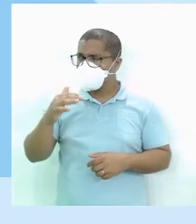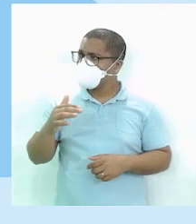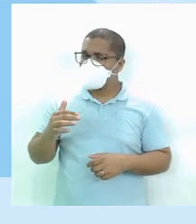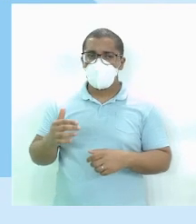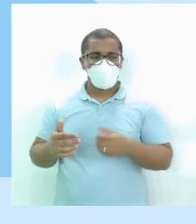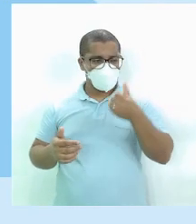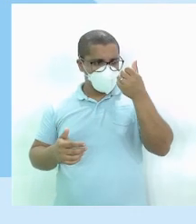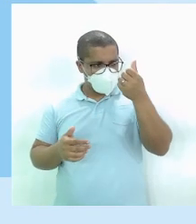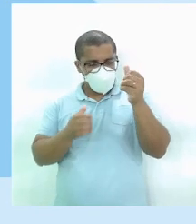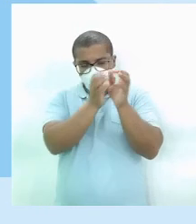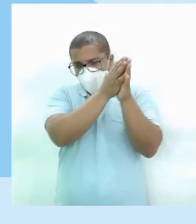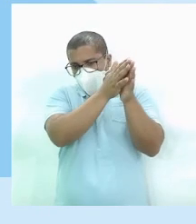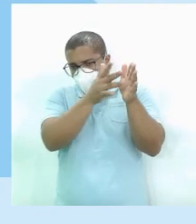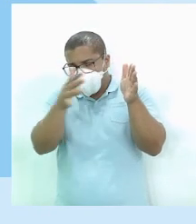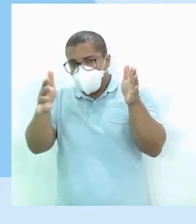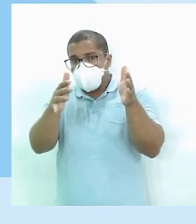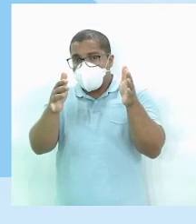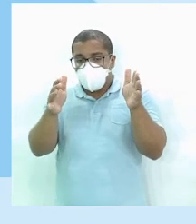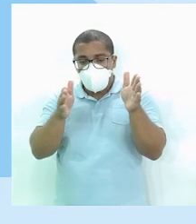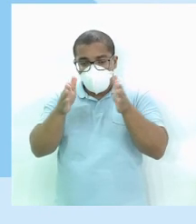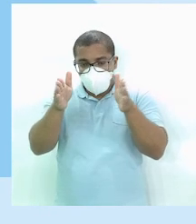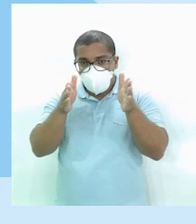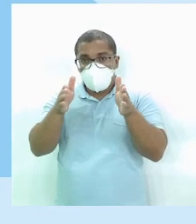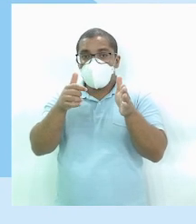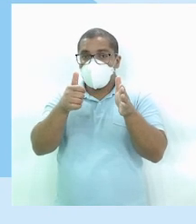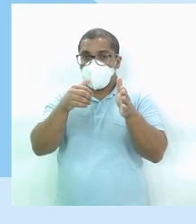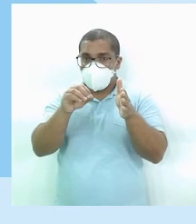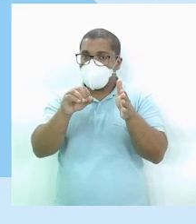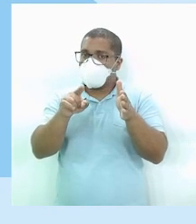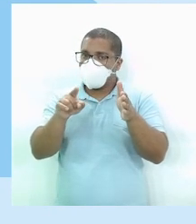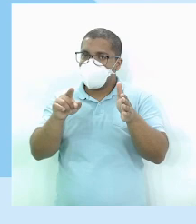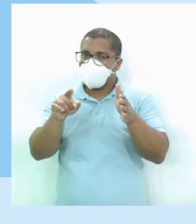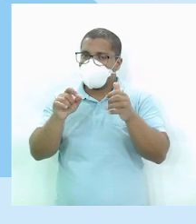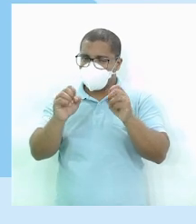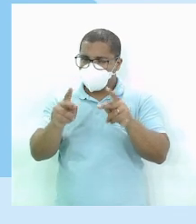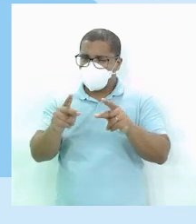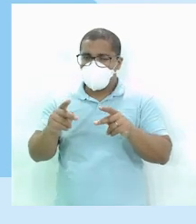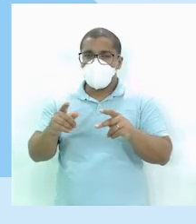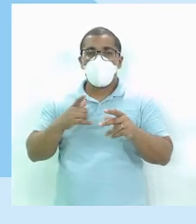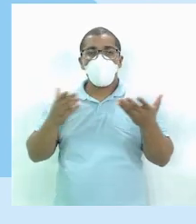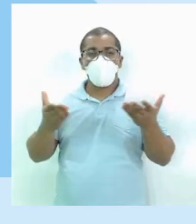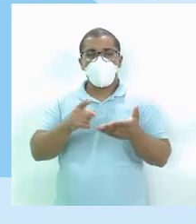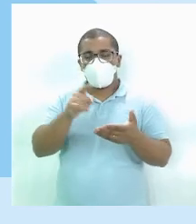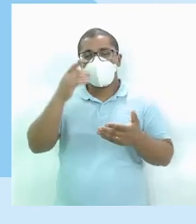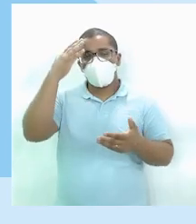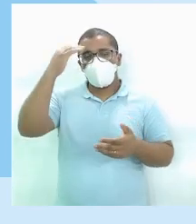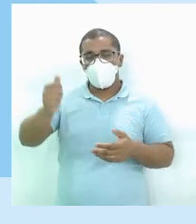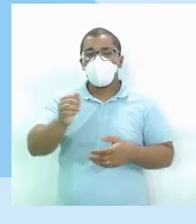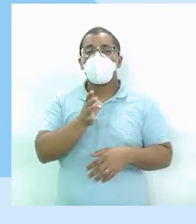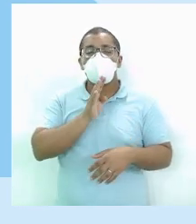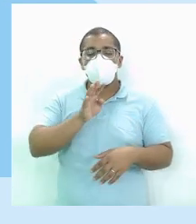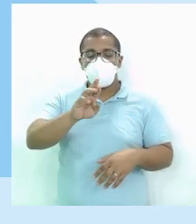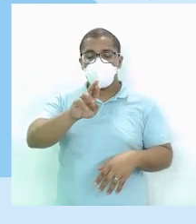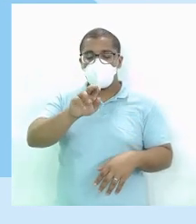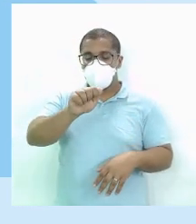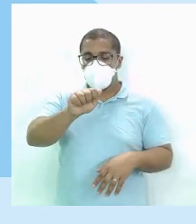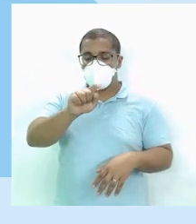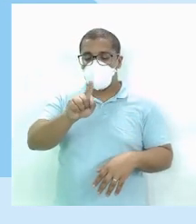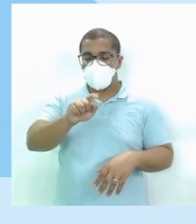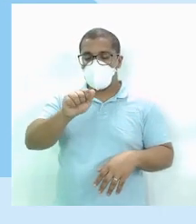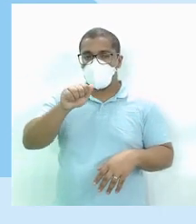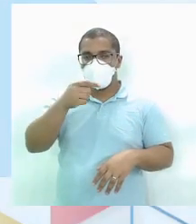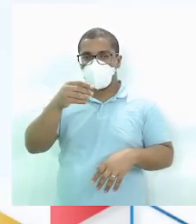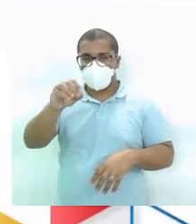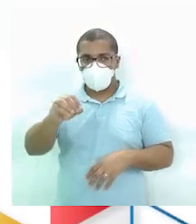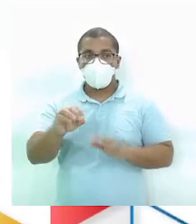6 entre 10 Então vamos seguir Porque agora você sabe O que é Razão Nós vamos Para Cossiente